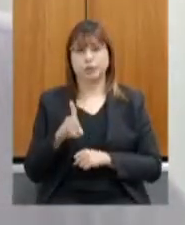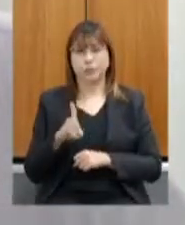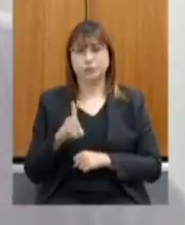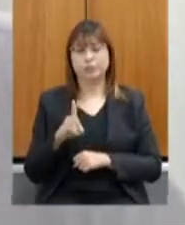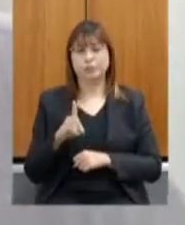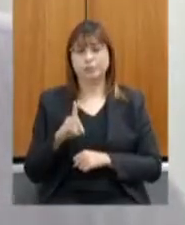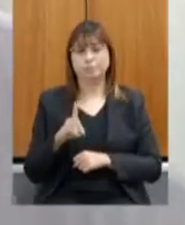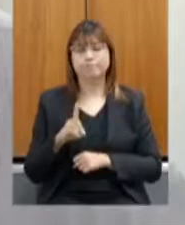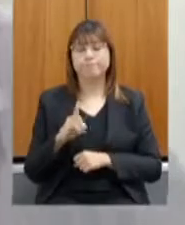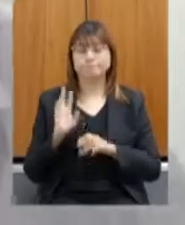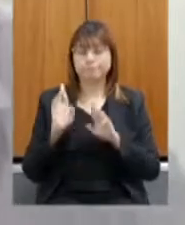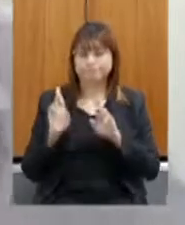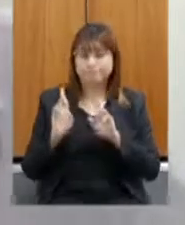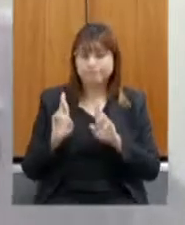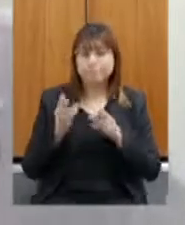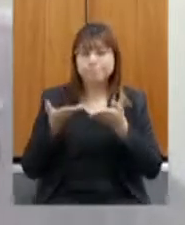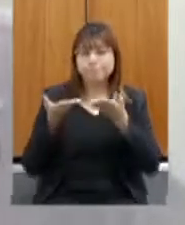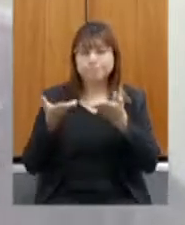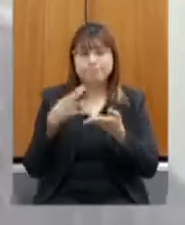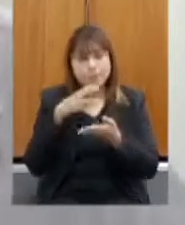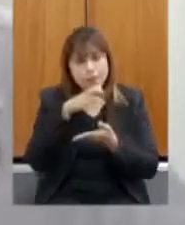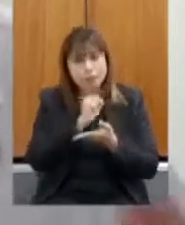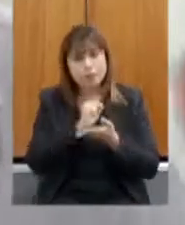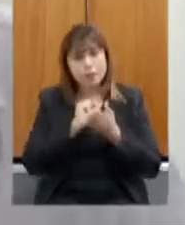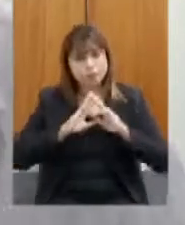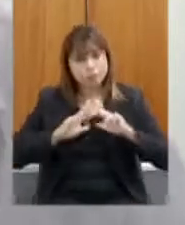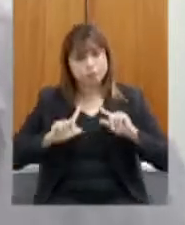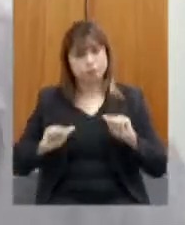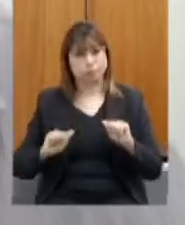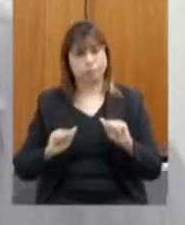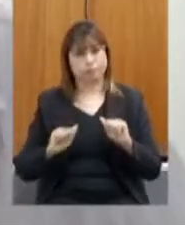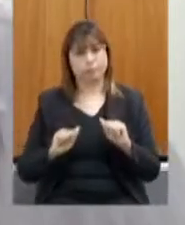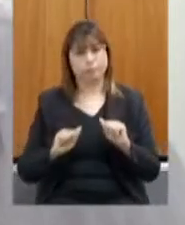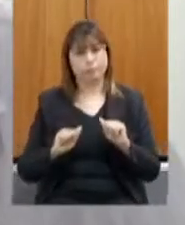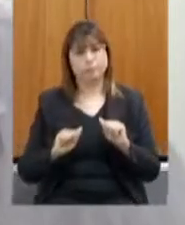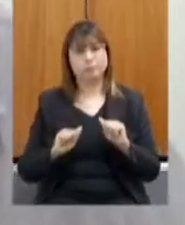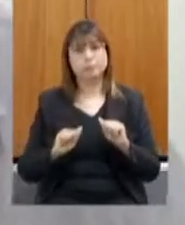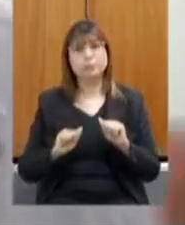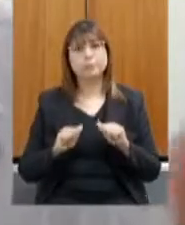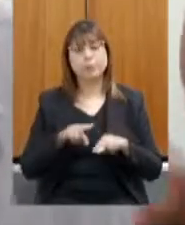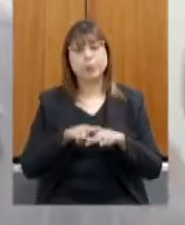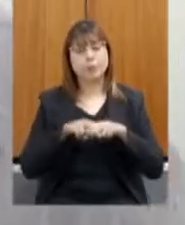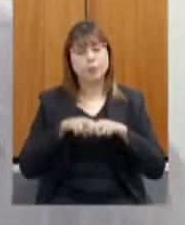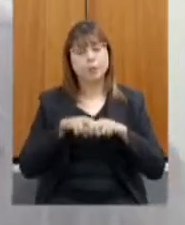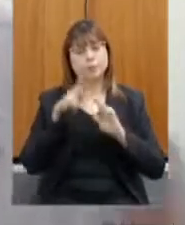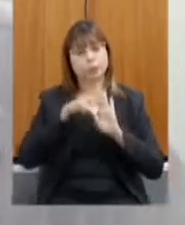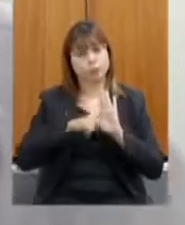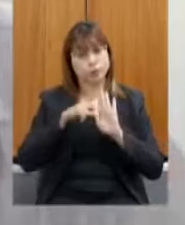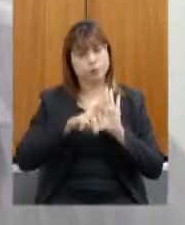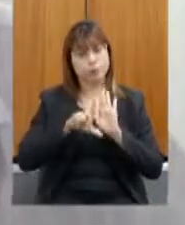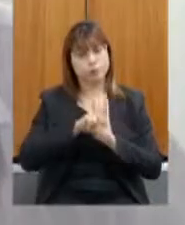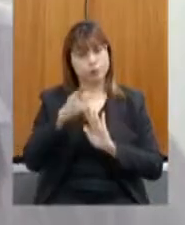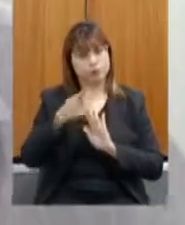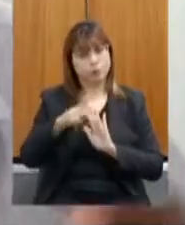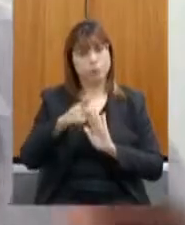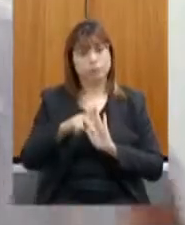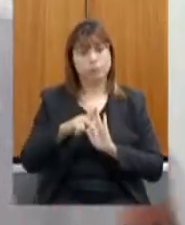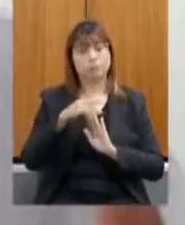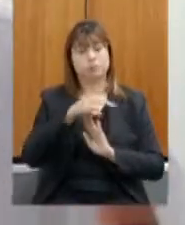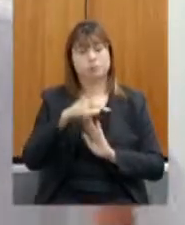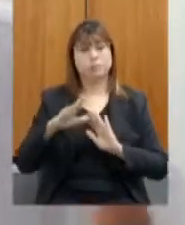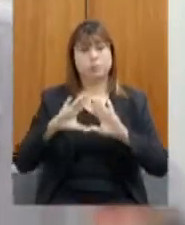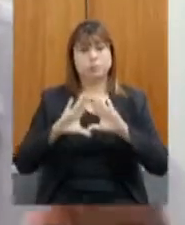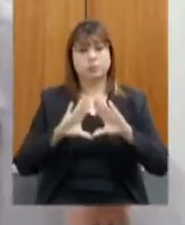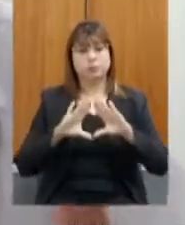desejar a ele uma breve recuperação e que foi através de um projeto de lei do nosso presidente da Assembleia que foi